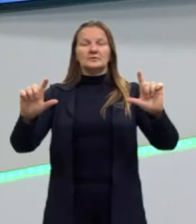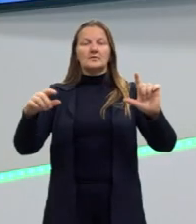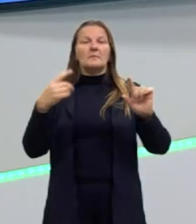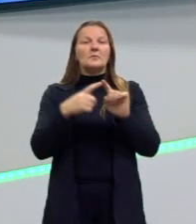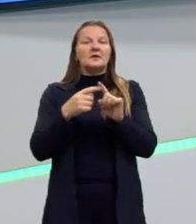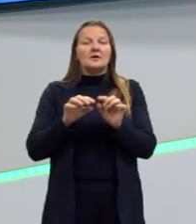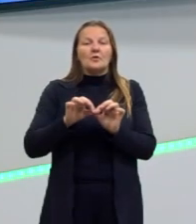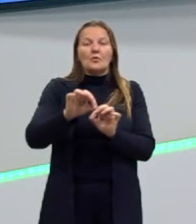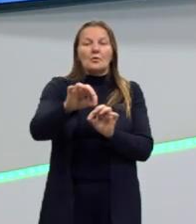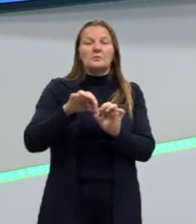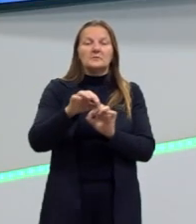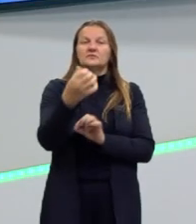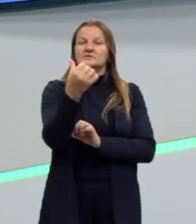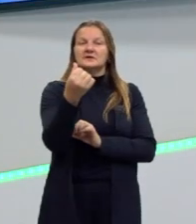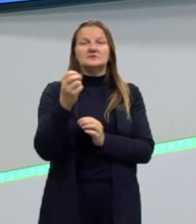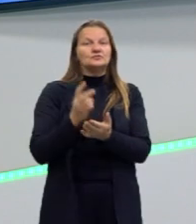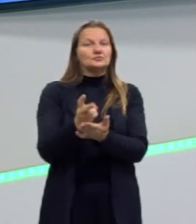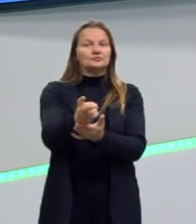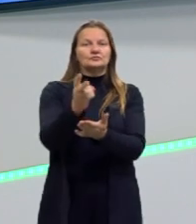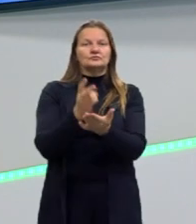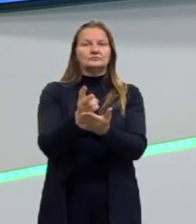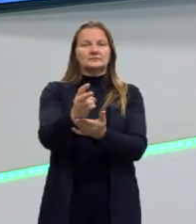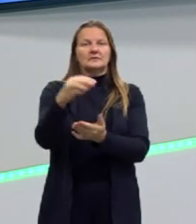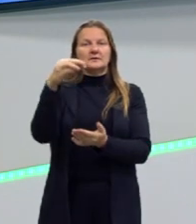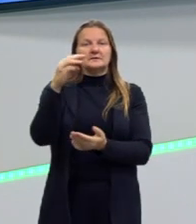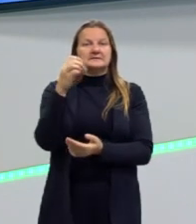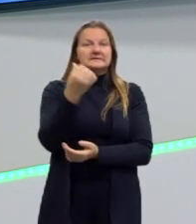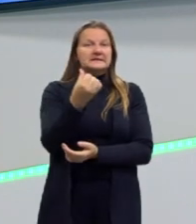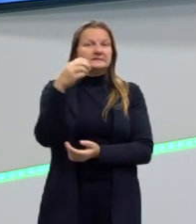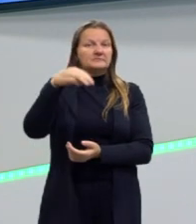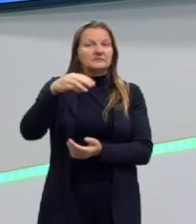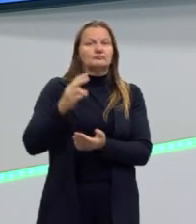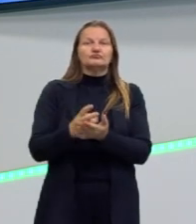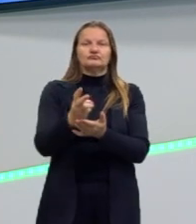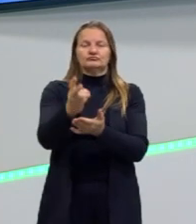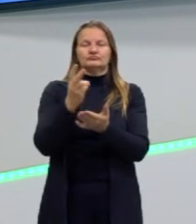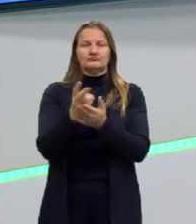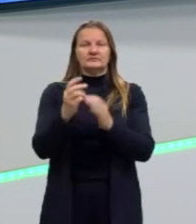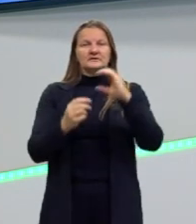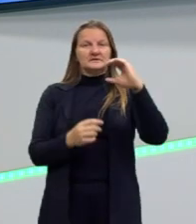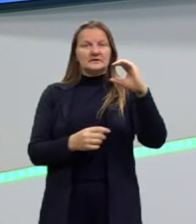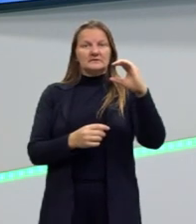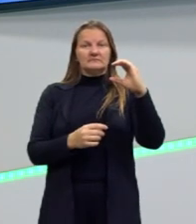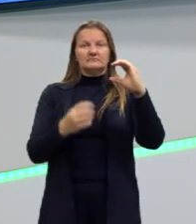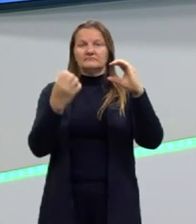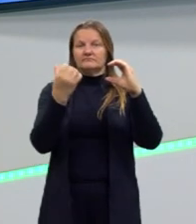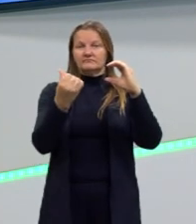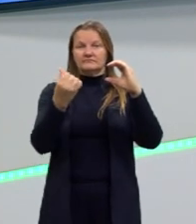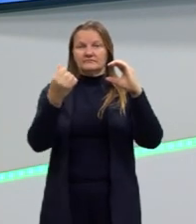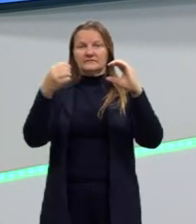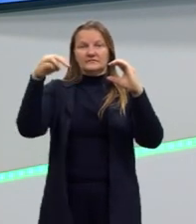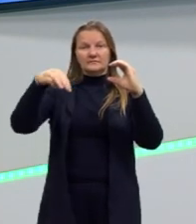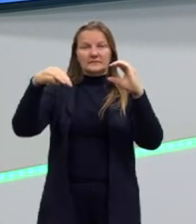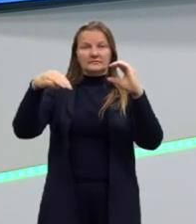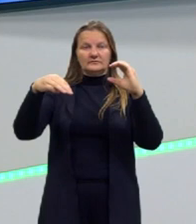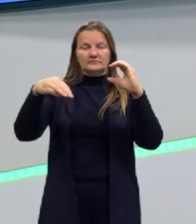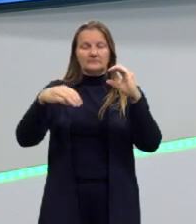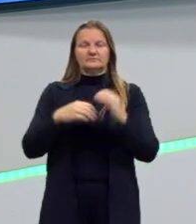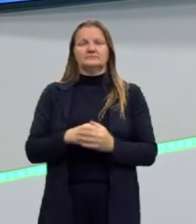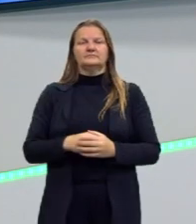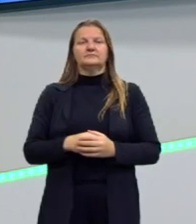sendo de 6 metros. Então, ali na questão onde nós trabalhamos o C, o comprimento, vai permanecer 6,